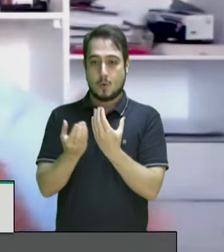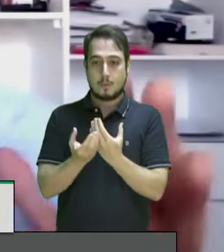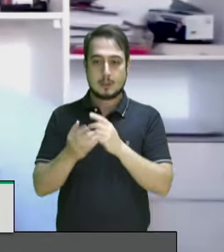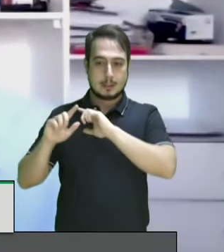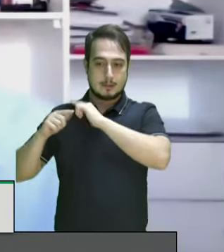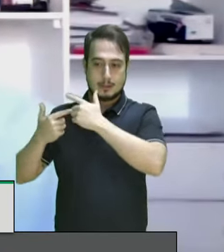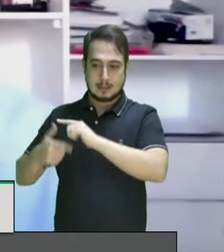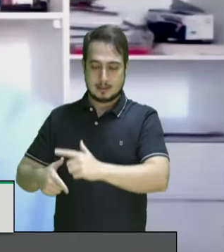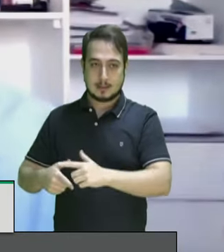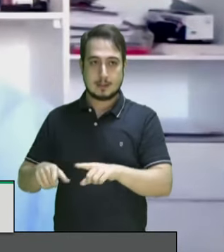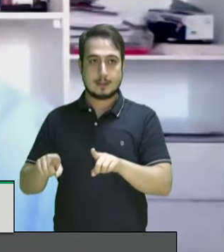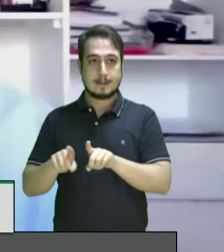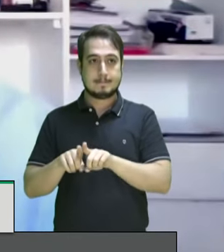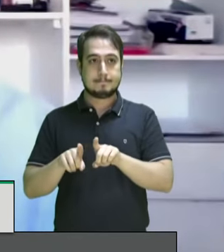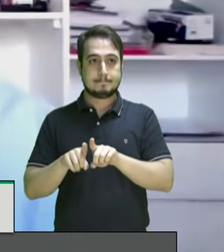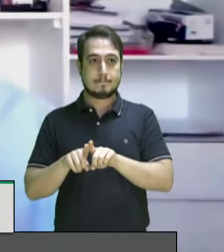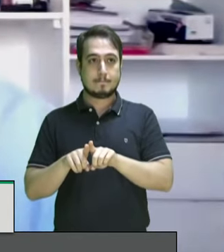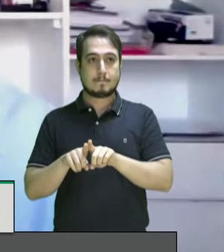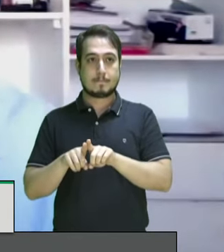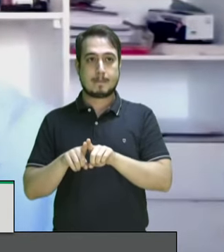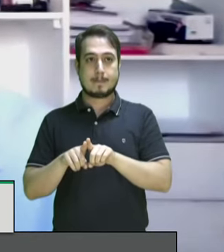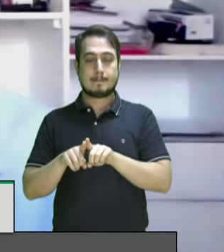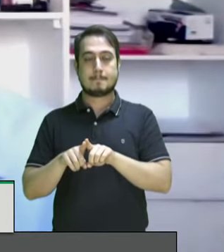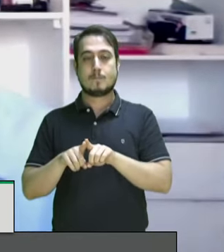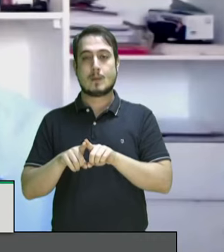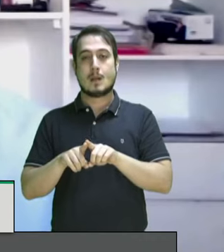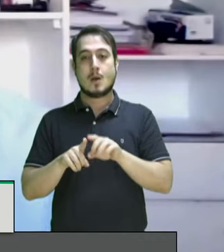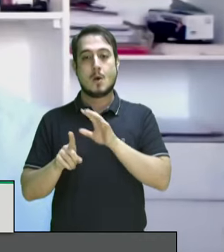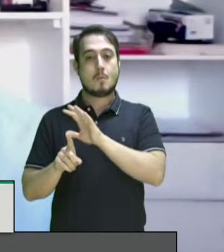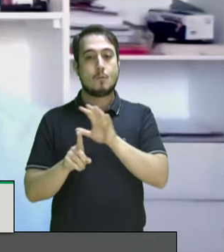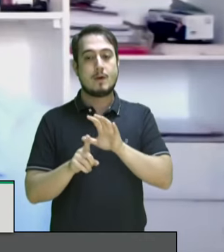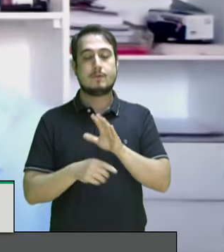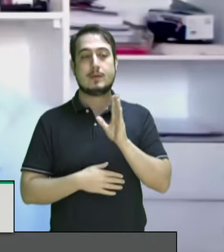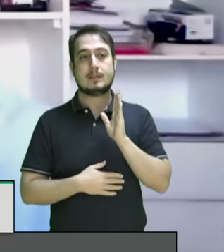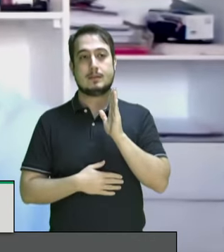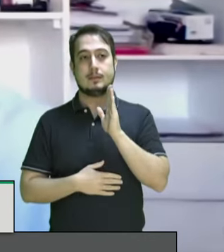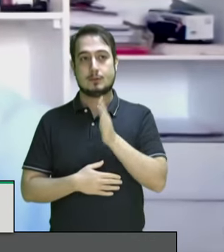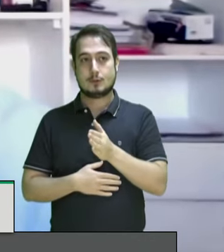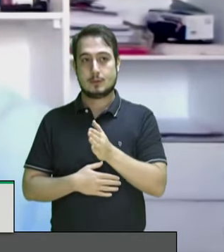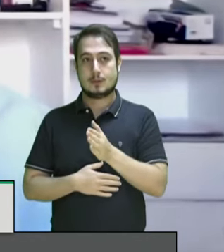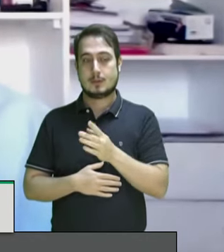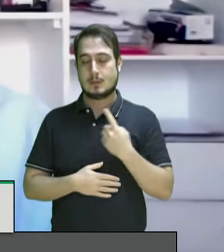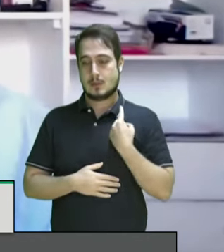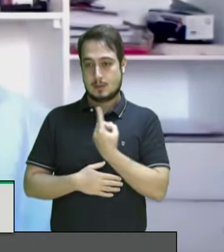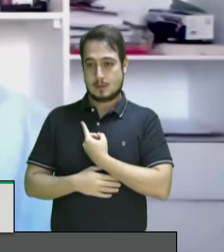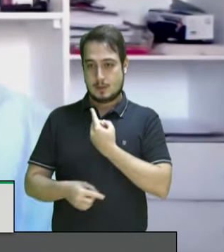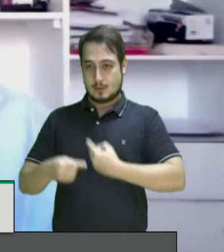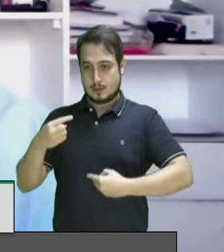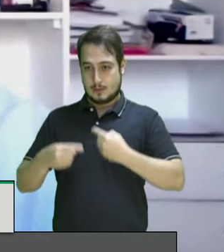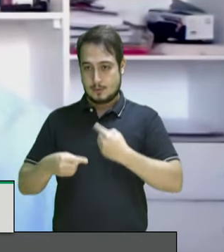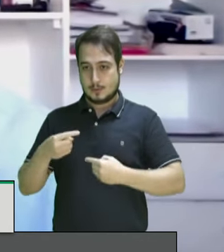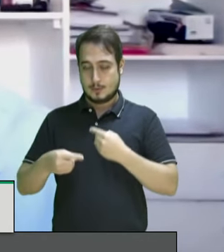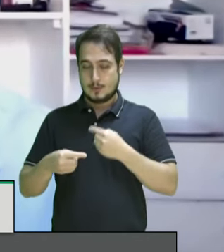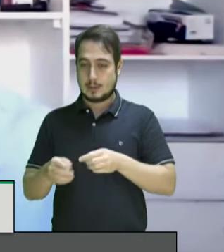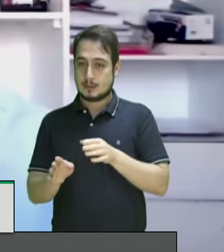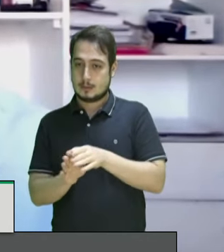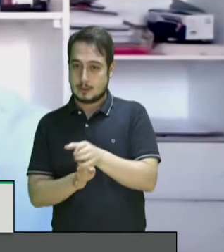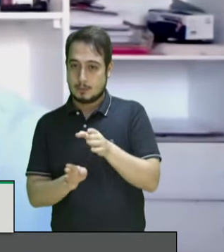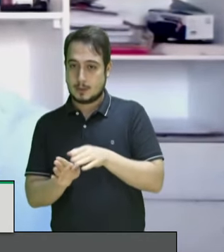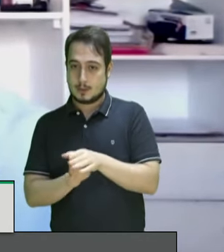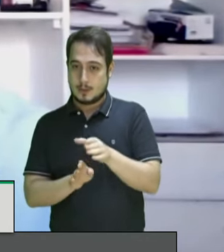tradicionais, e que tem uma implicação direta na nossa discussão sobre as recomendações